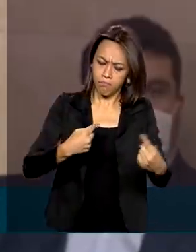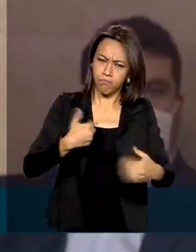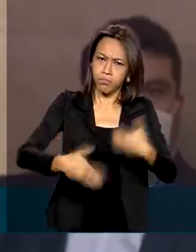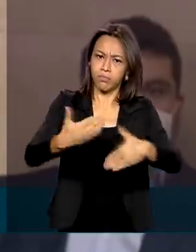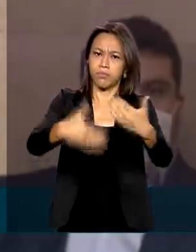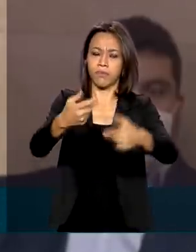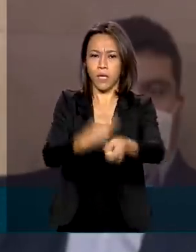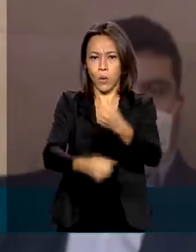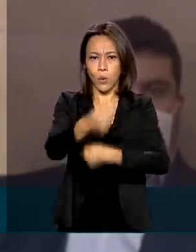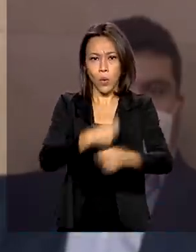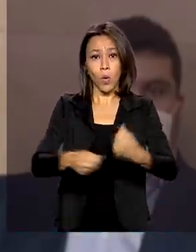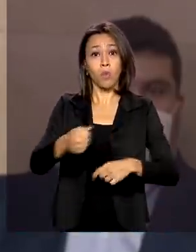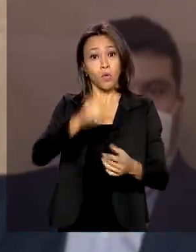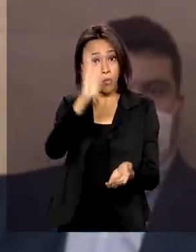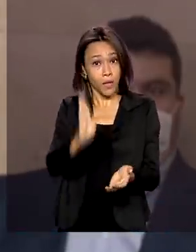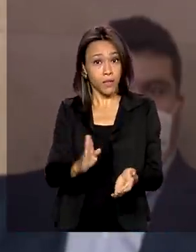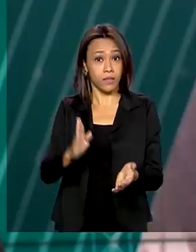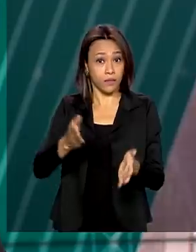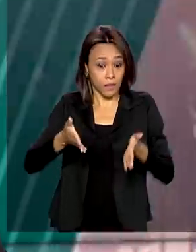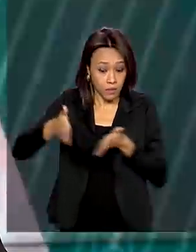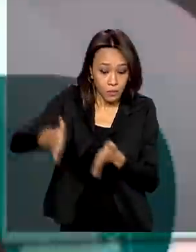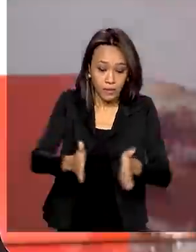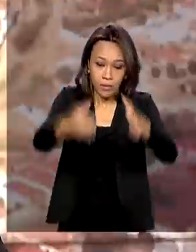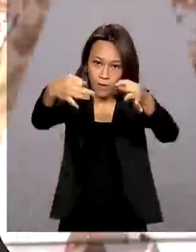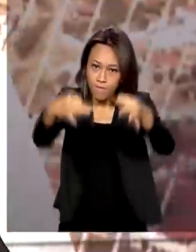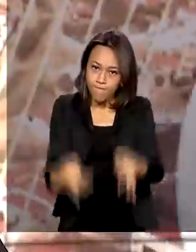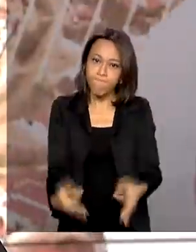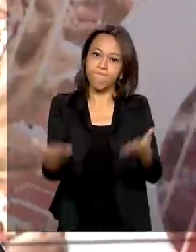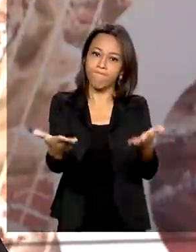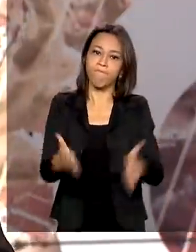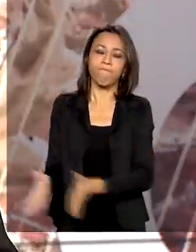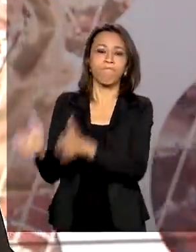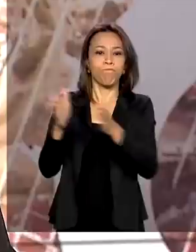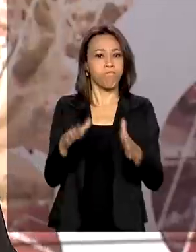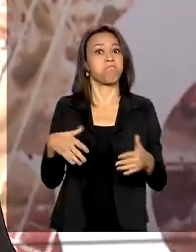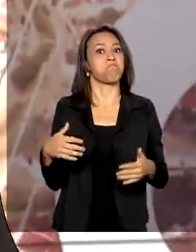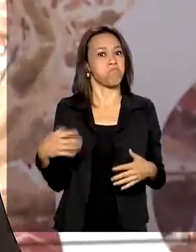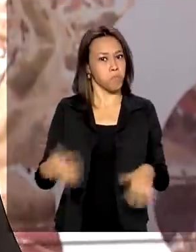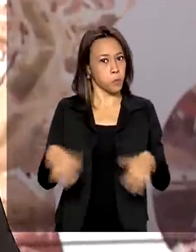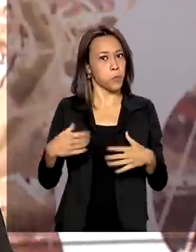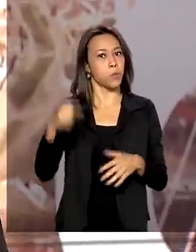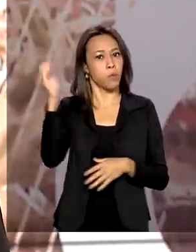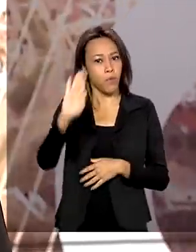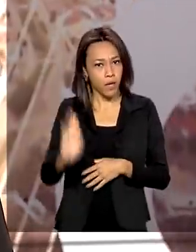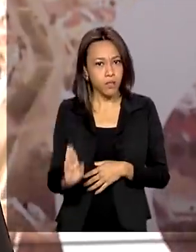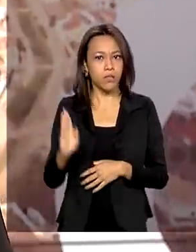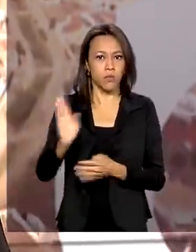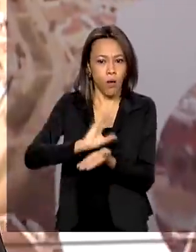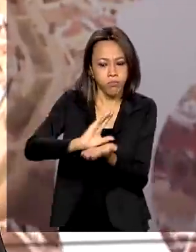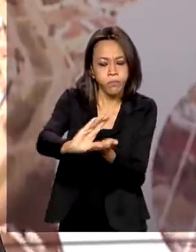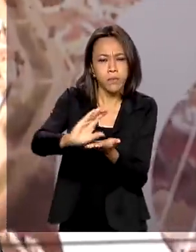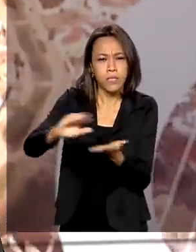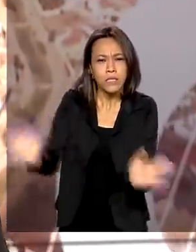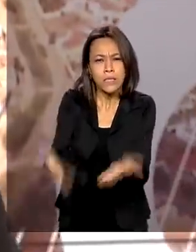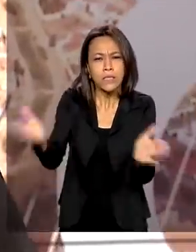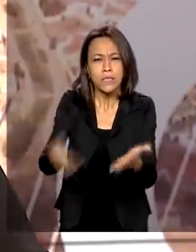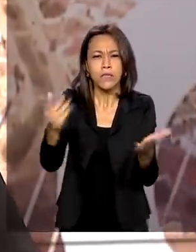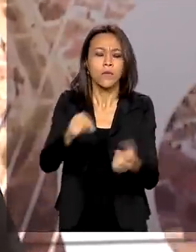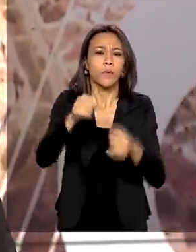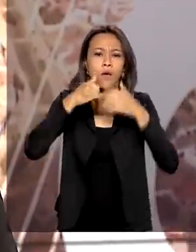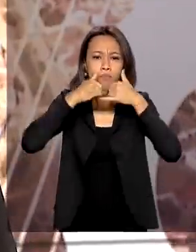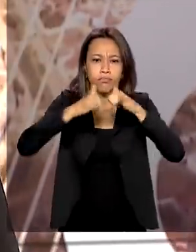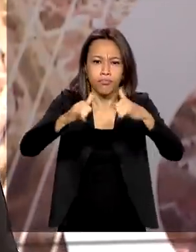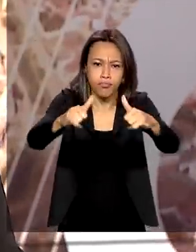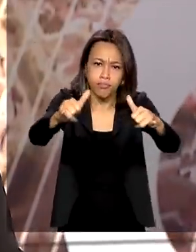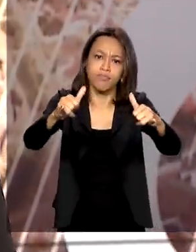país que está caminhando na direção da sua vocação. É, e o Brasil está investindo e incentivando a geração de energia limpa e